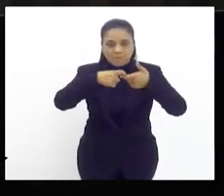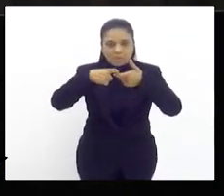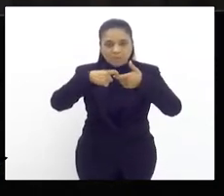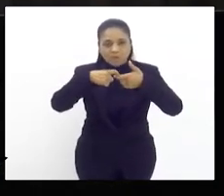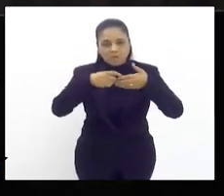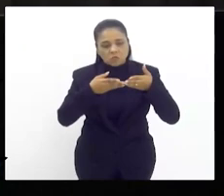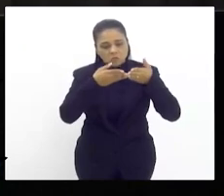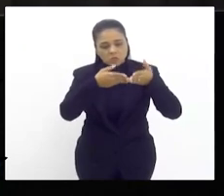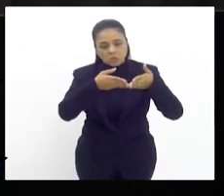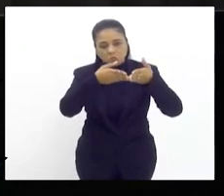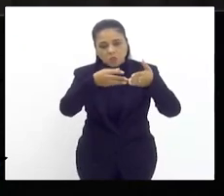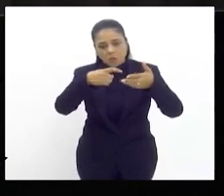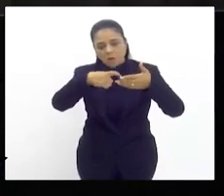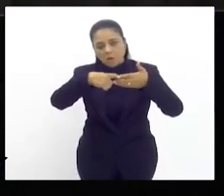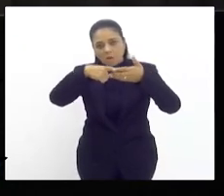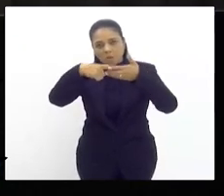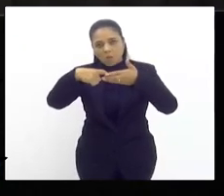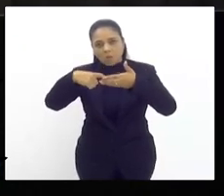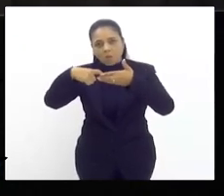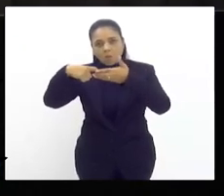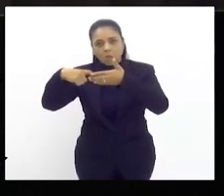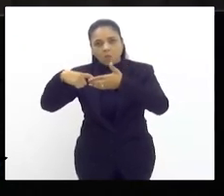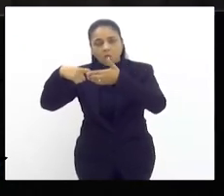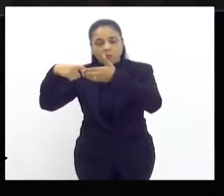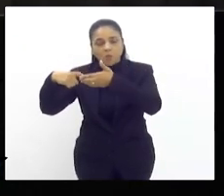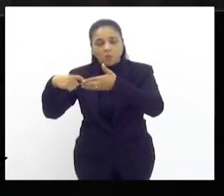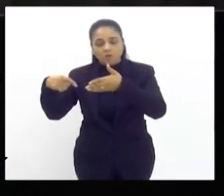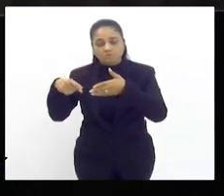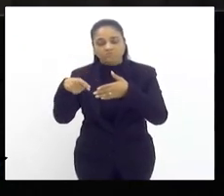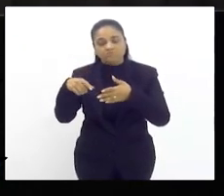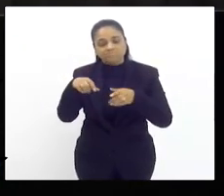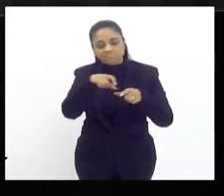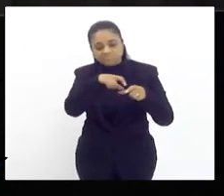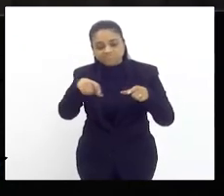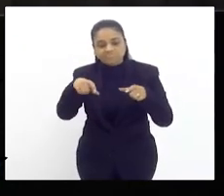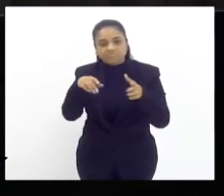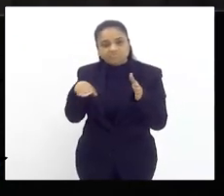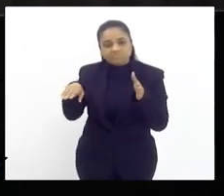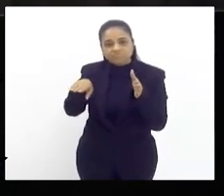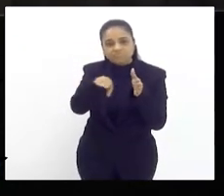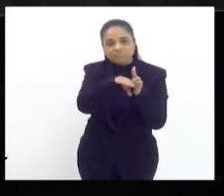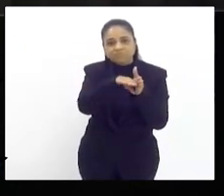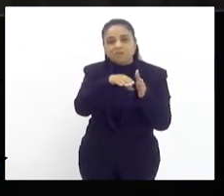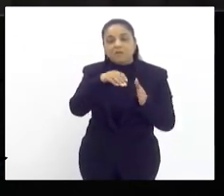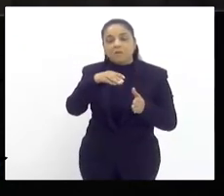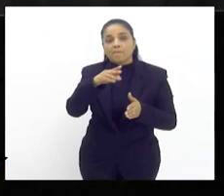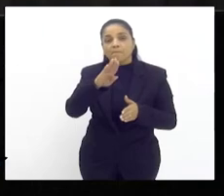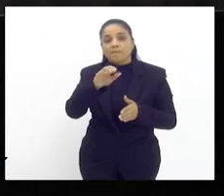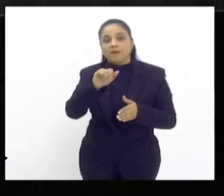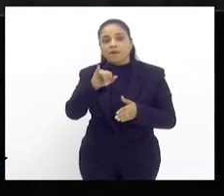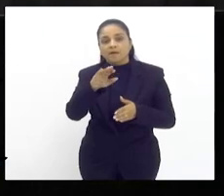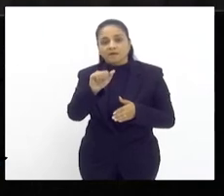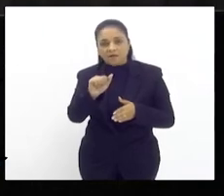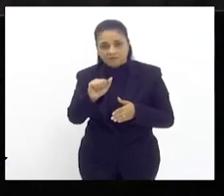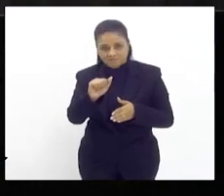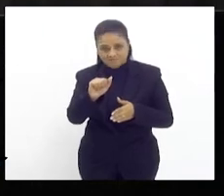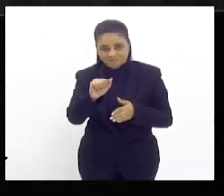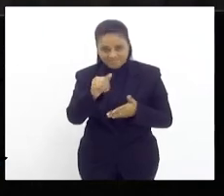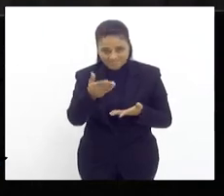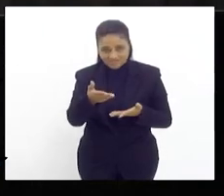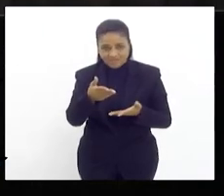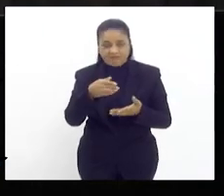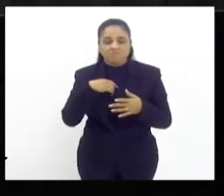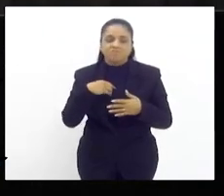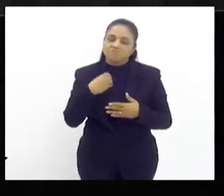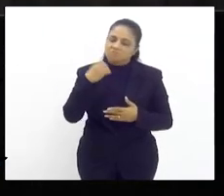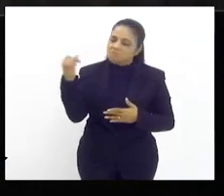um trecho lá da Bahia, da Ilha Grande. Então, mais uma vez, deputado Durspaulo, foi importante a sua participação. Pena